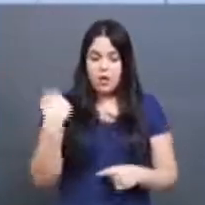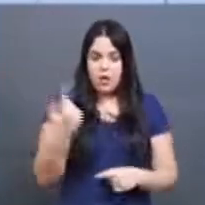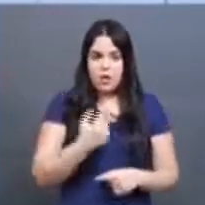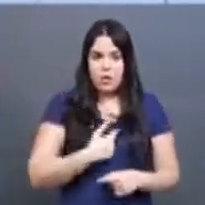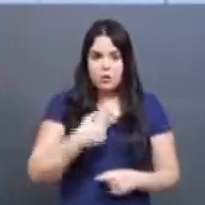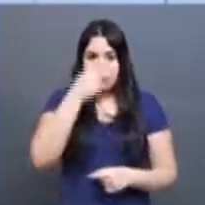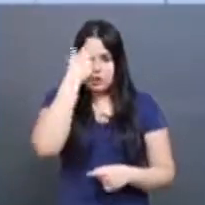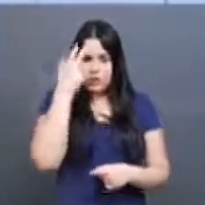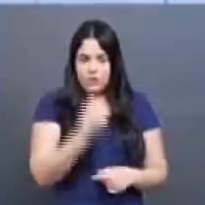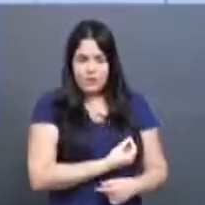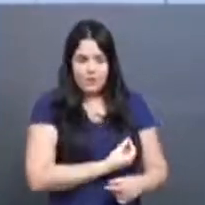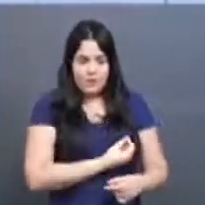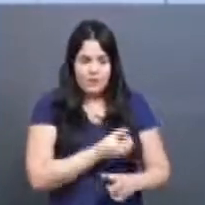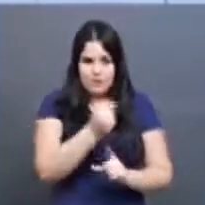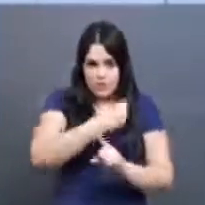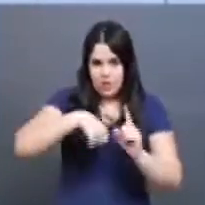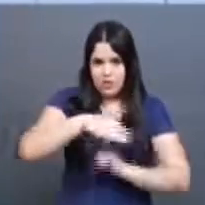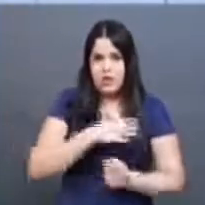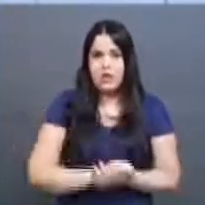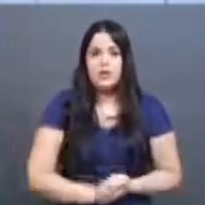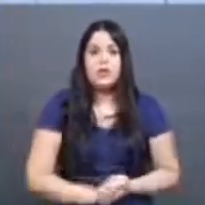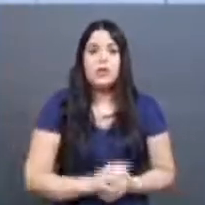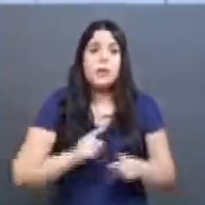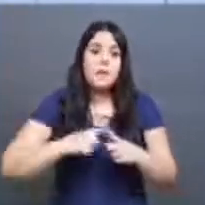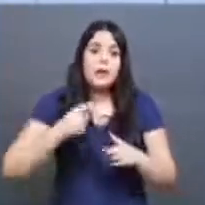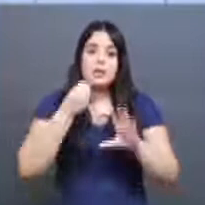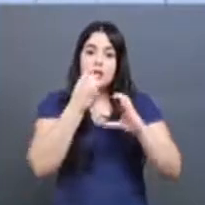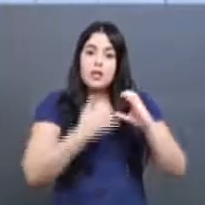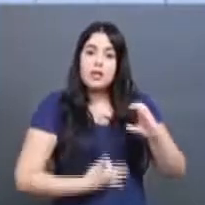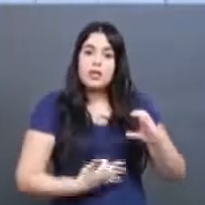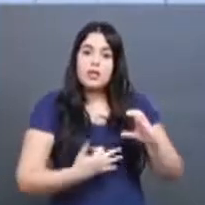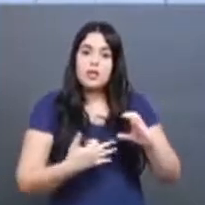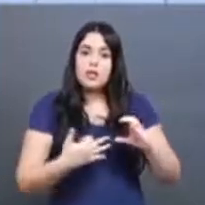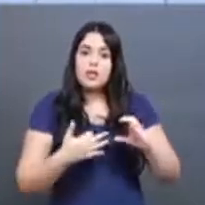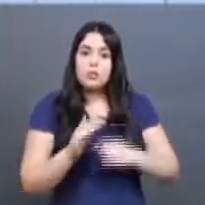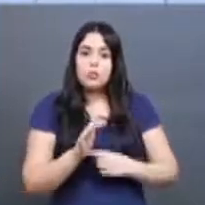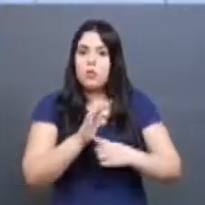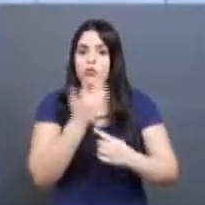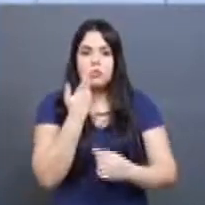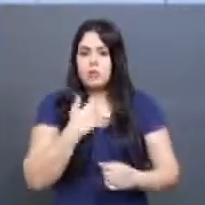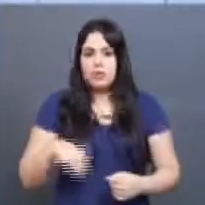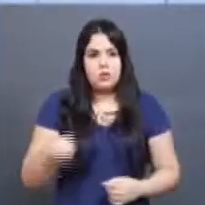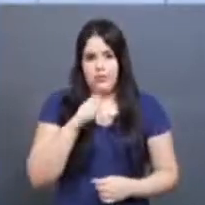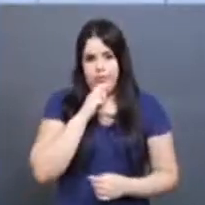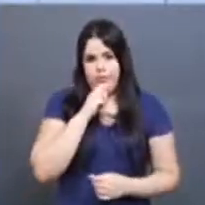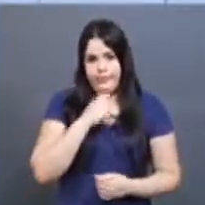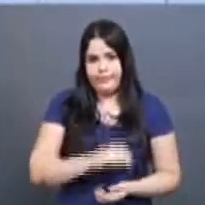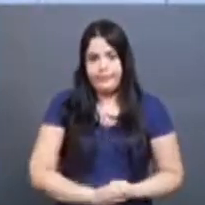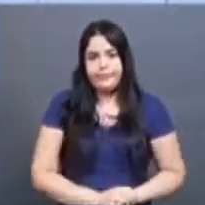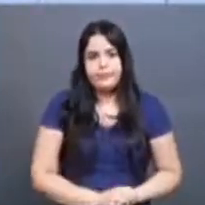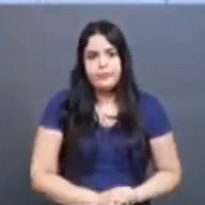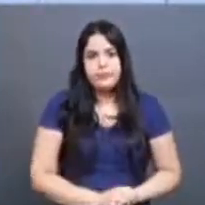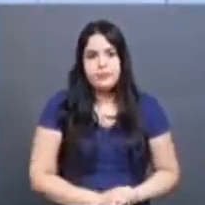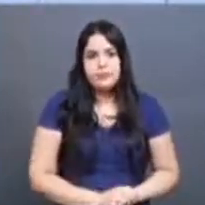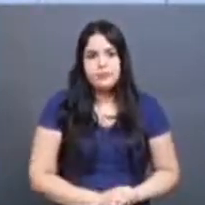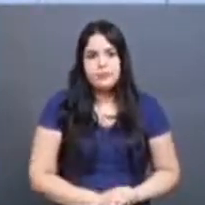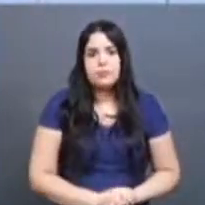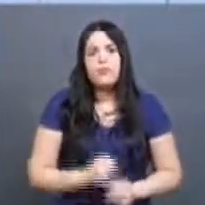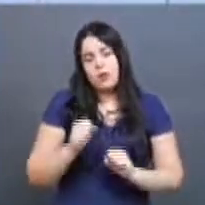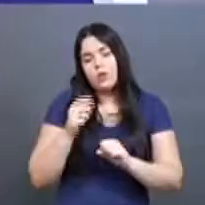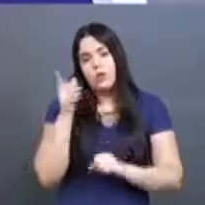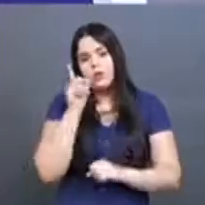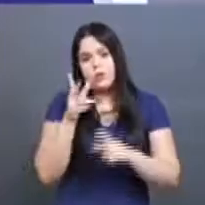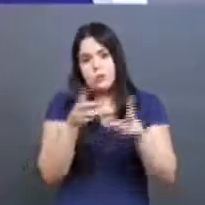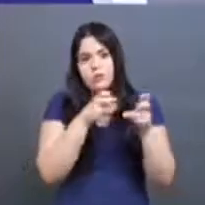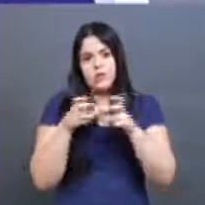vivemos em sociedade. Mas essas características, elas se manifestam muito cedo. É isso, isso a gente pode dizer.